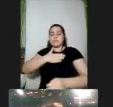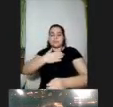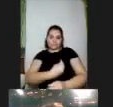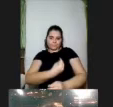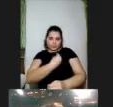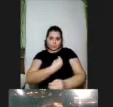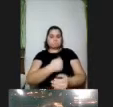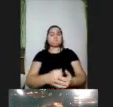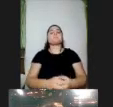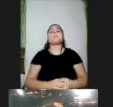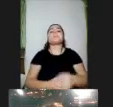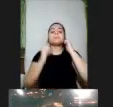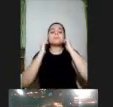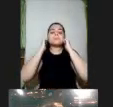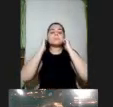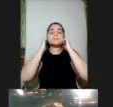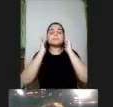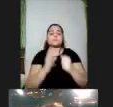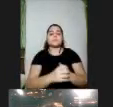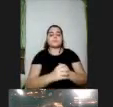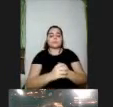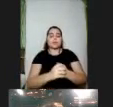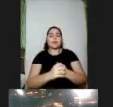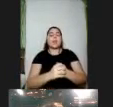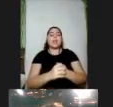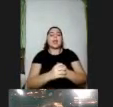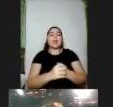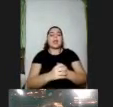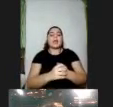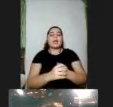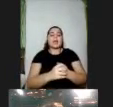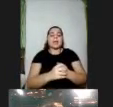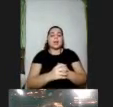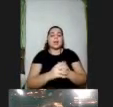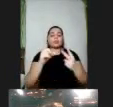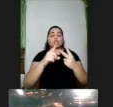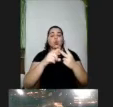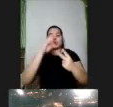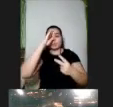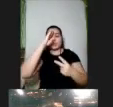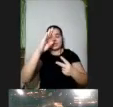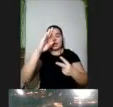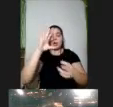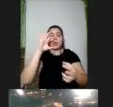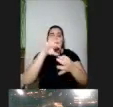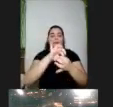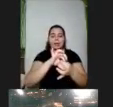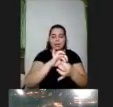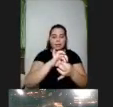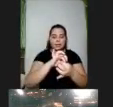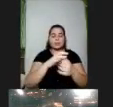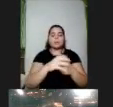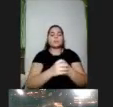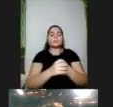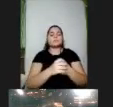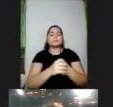princípio o dos múltiplos formas de ação e expressão ele está ligado diretamente a essa questão executiva